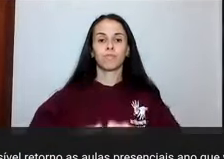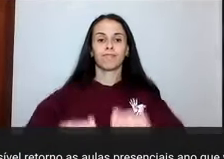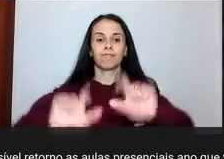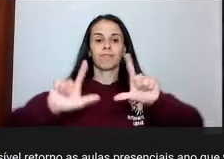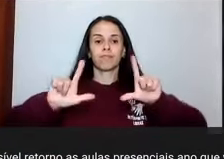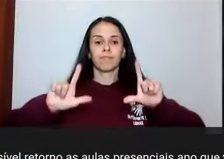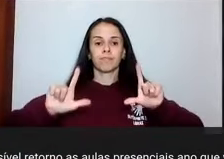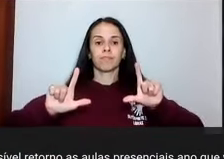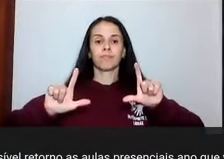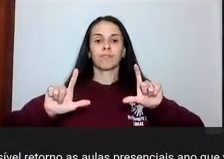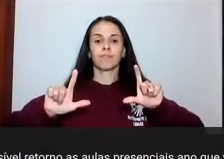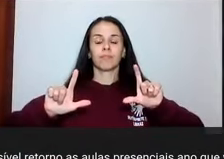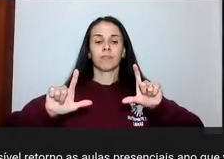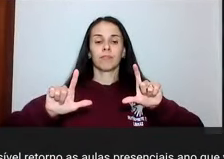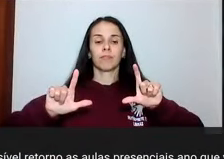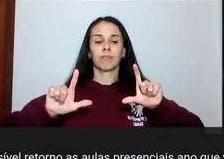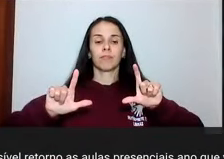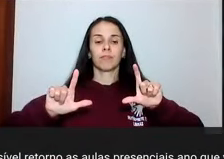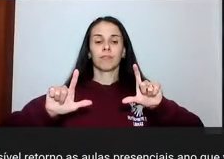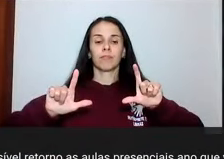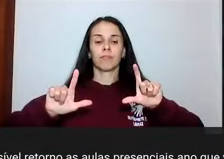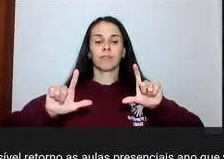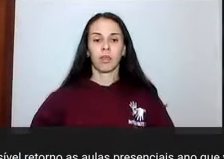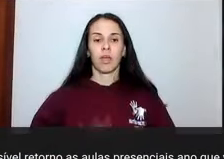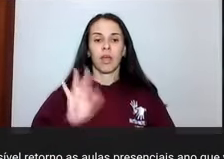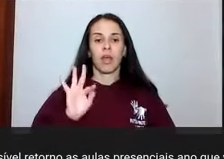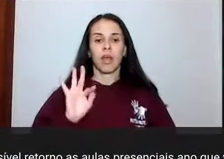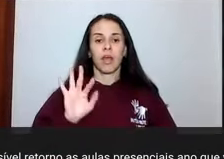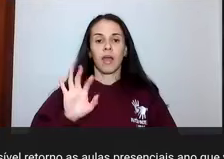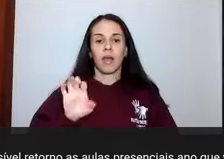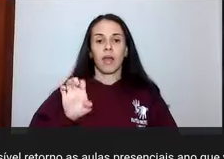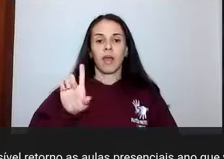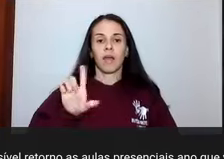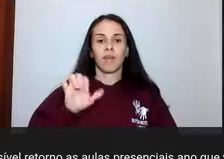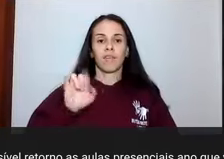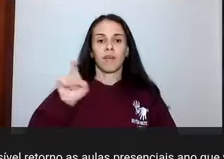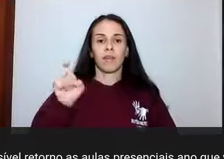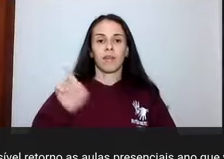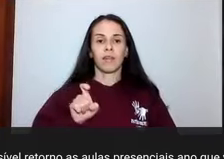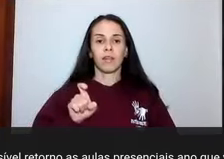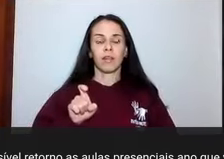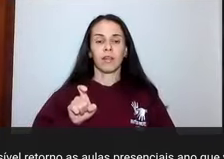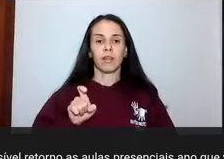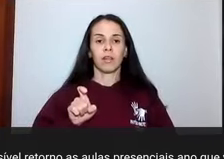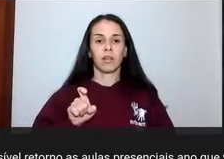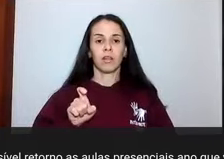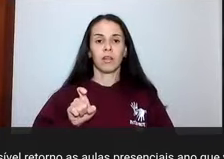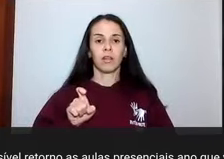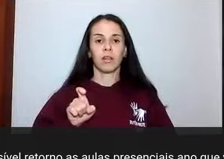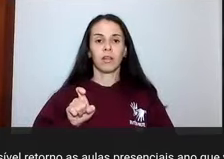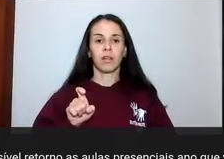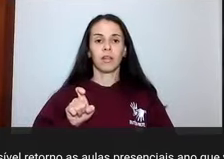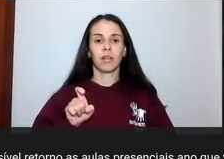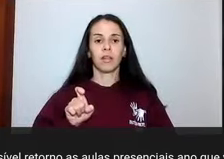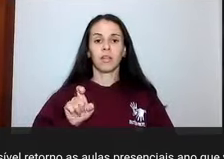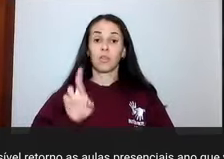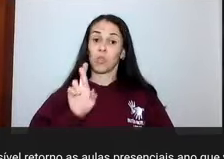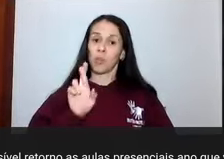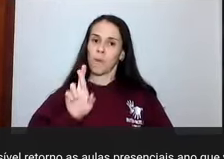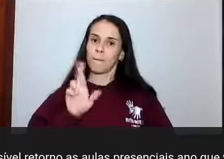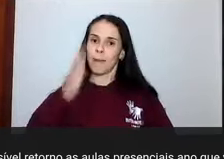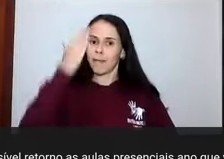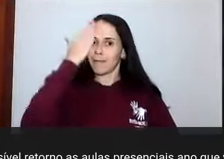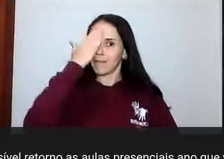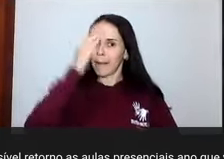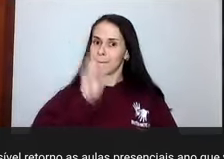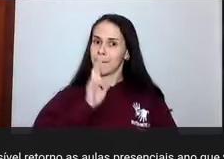para o senhor, professor. Félix Soares, como enfrentaram... se eu souber responder, vamos tentar trocar